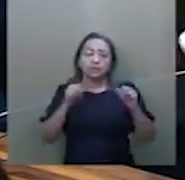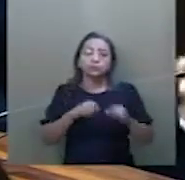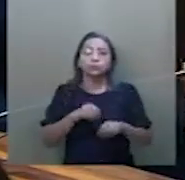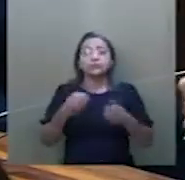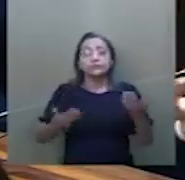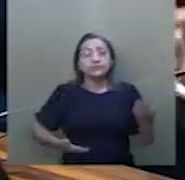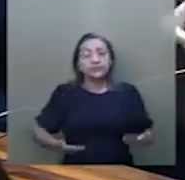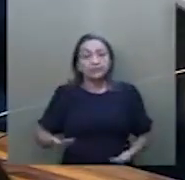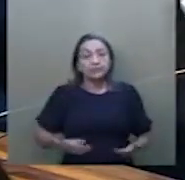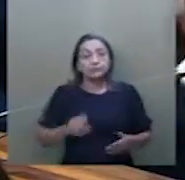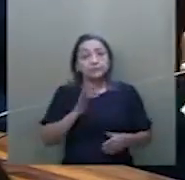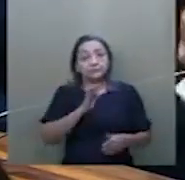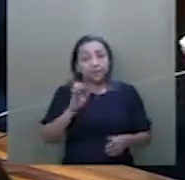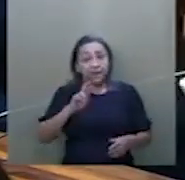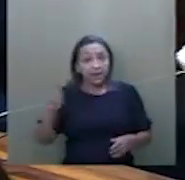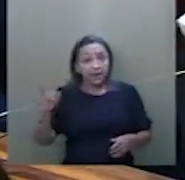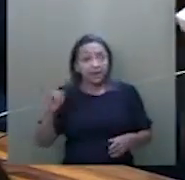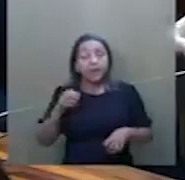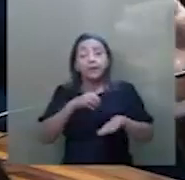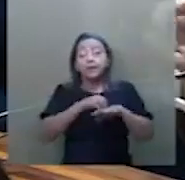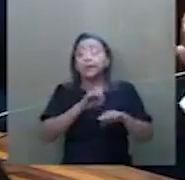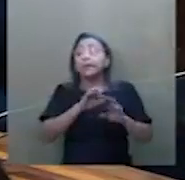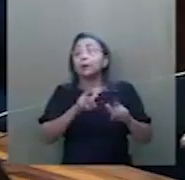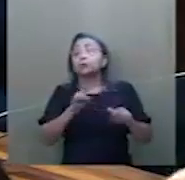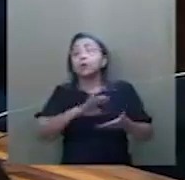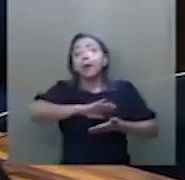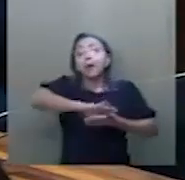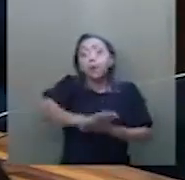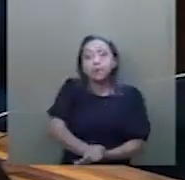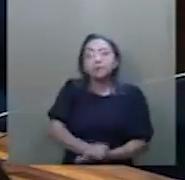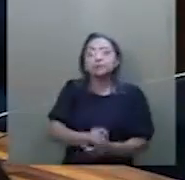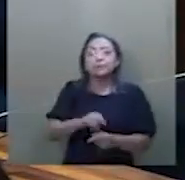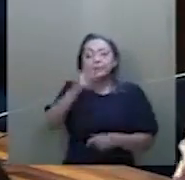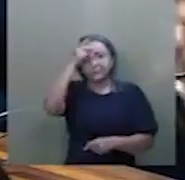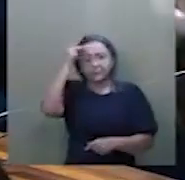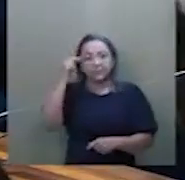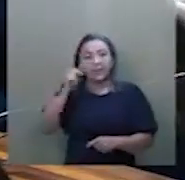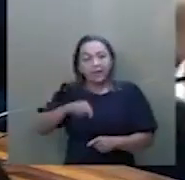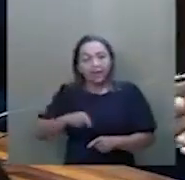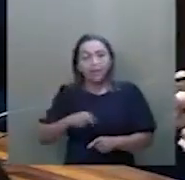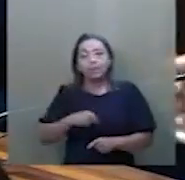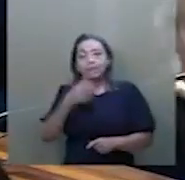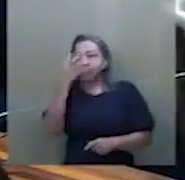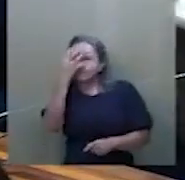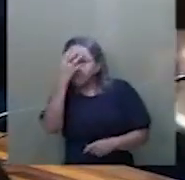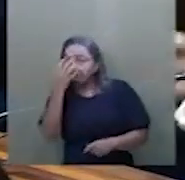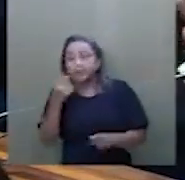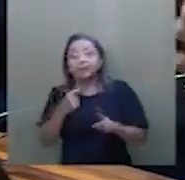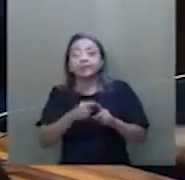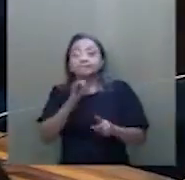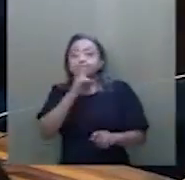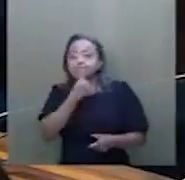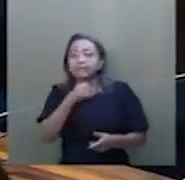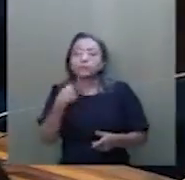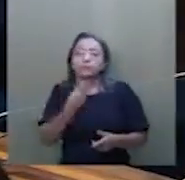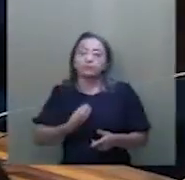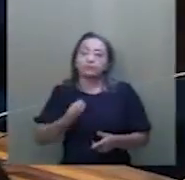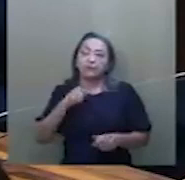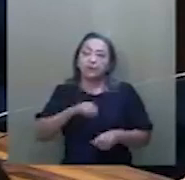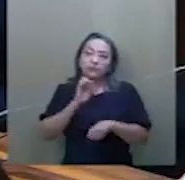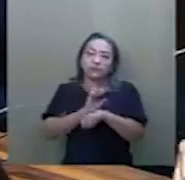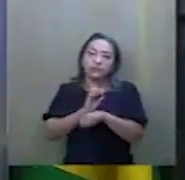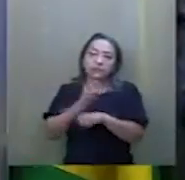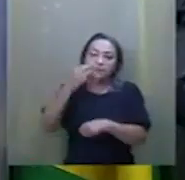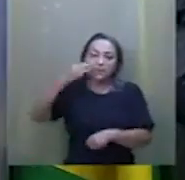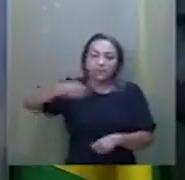serviço de ferro, porque aquilo ali não é só uma humilhação aos usuários. É uma vergonha que, infelizmente, nós estamos vivendo lá no